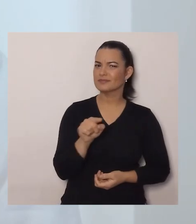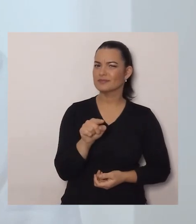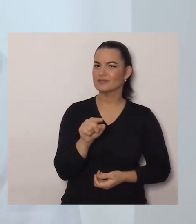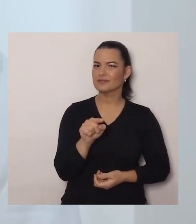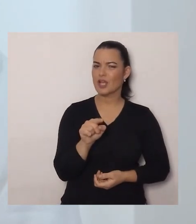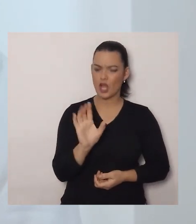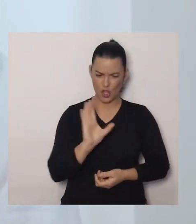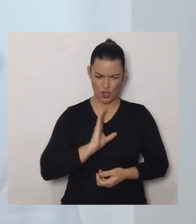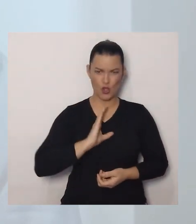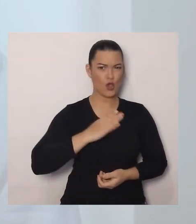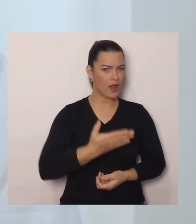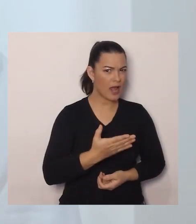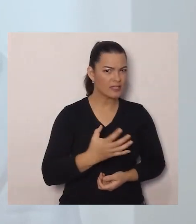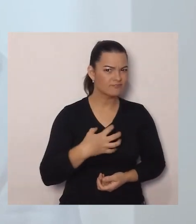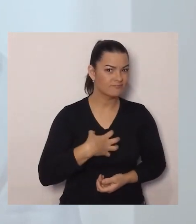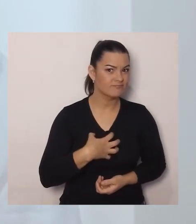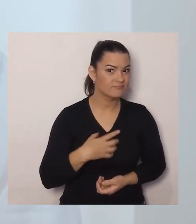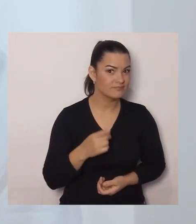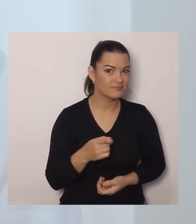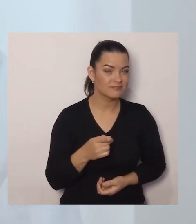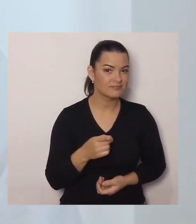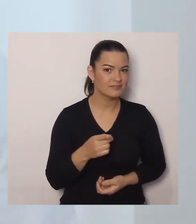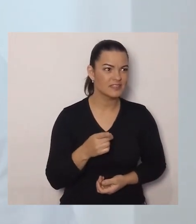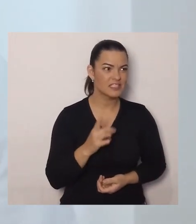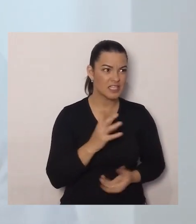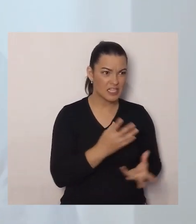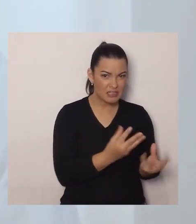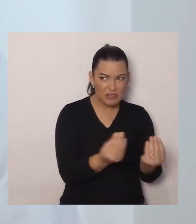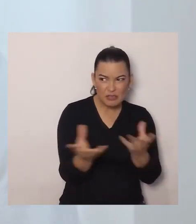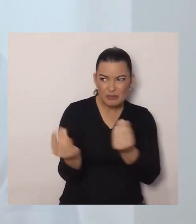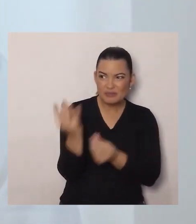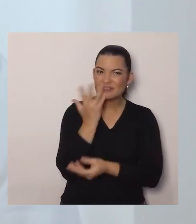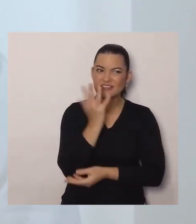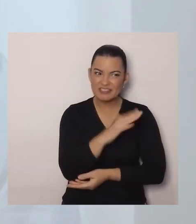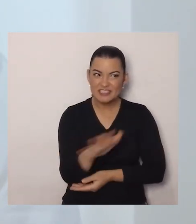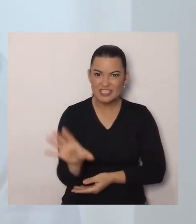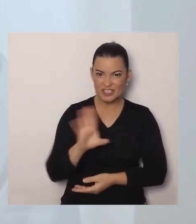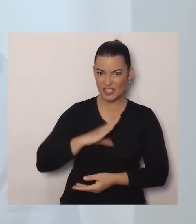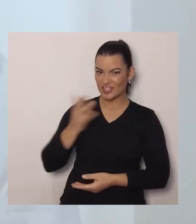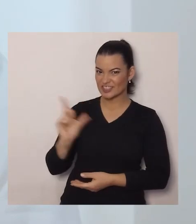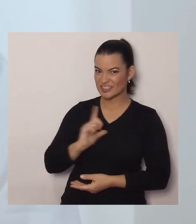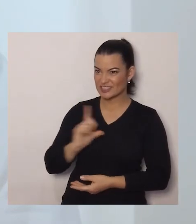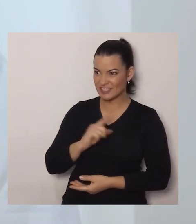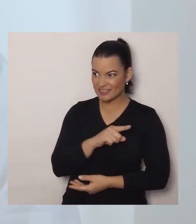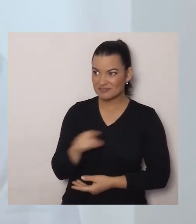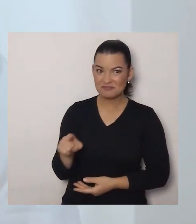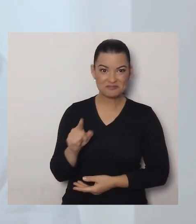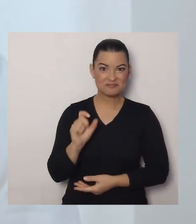tem coragem? Tem muita criança corajosa por aí?